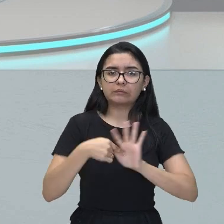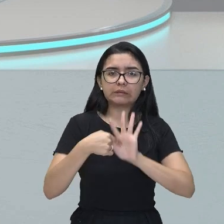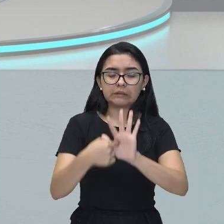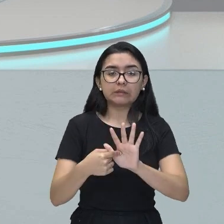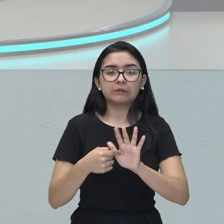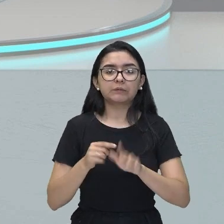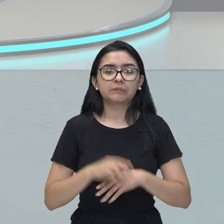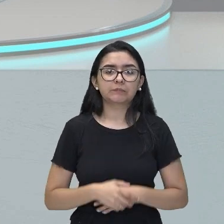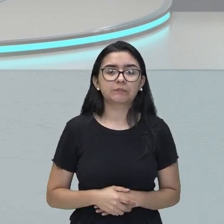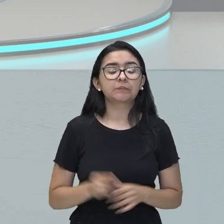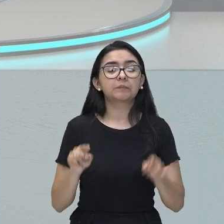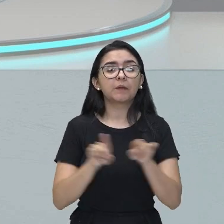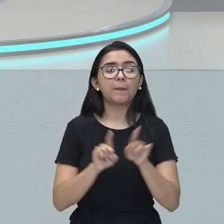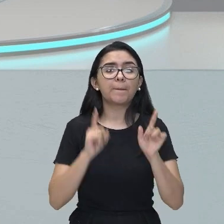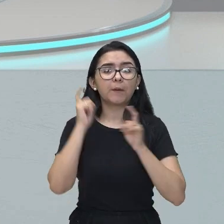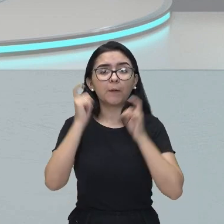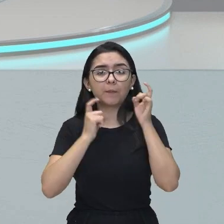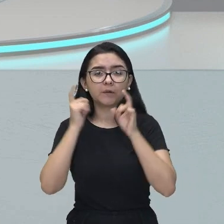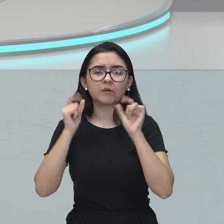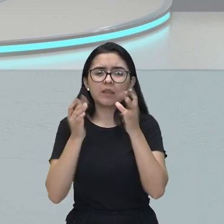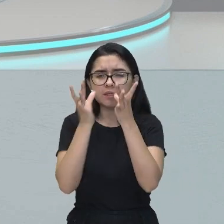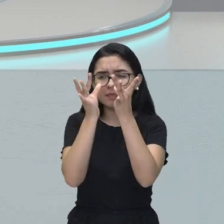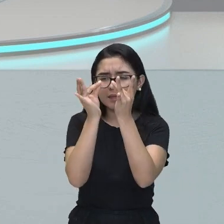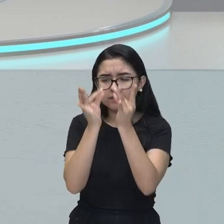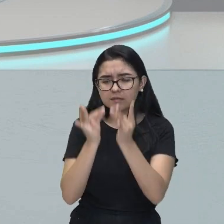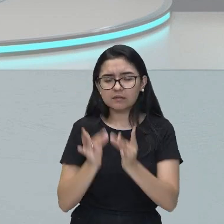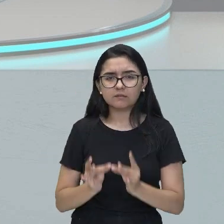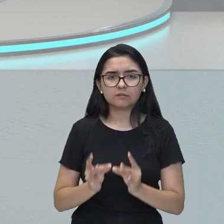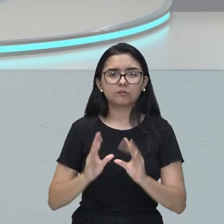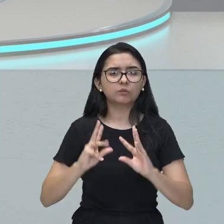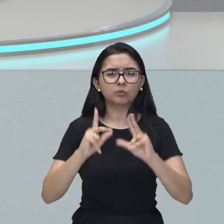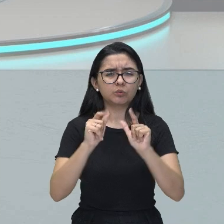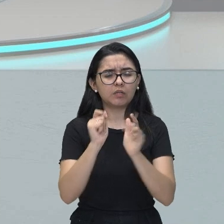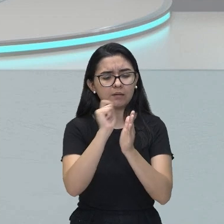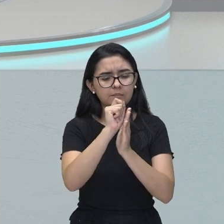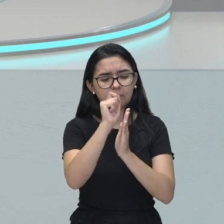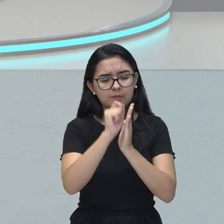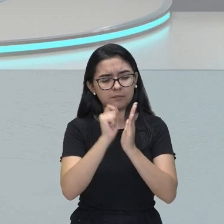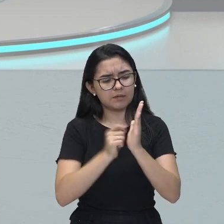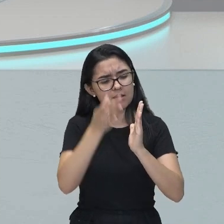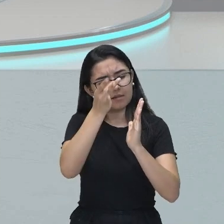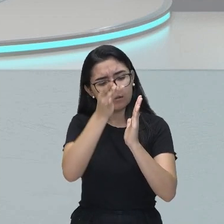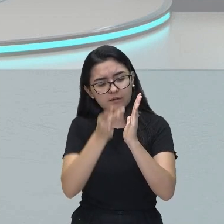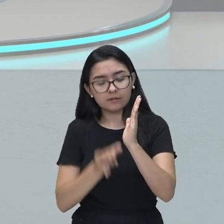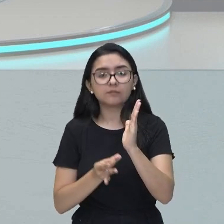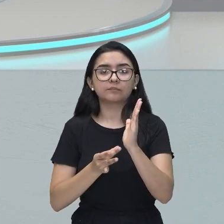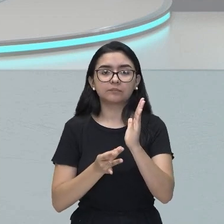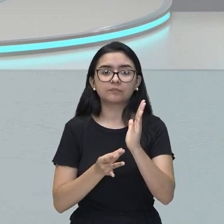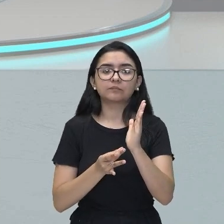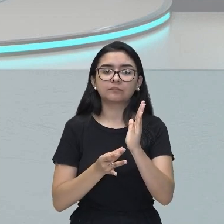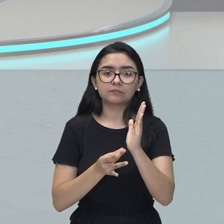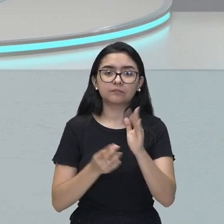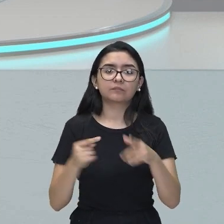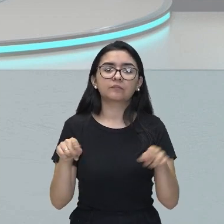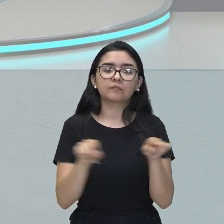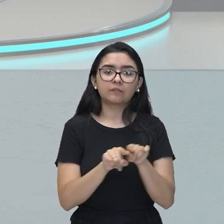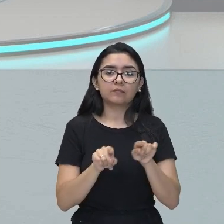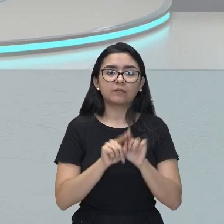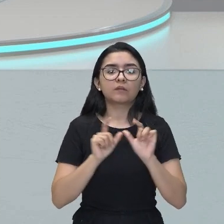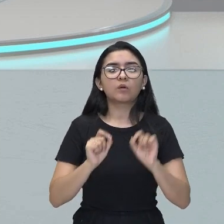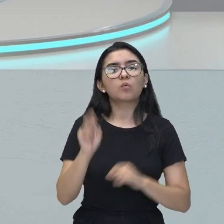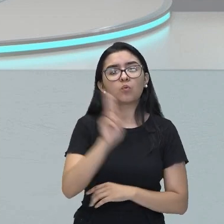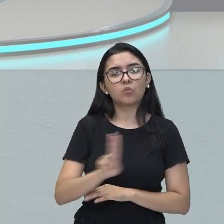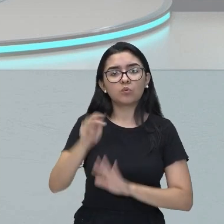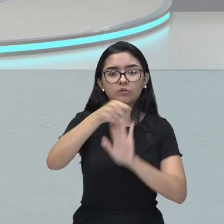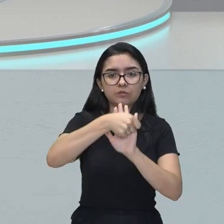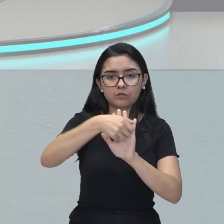é a preocupação com o detalhe de tudo que ele está escrevendo, né? A união também, o uso de figuras de linguagem,